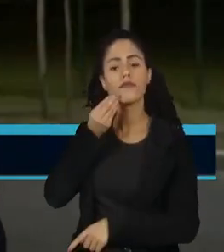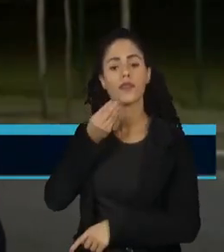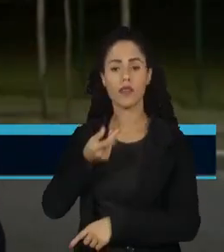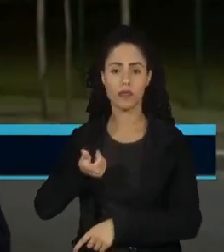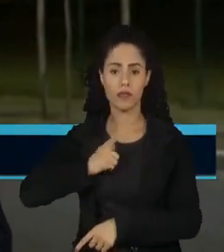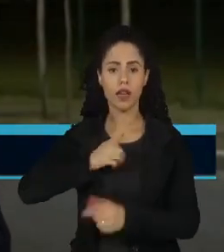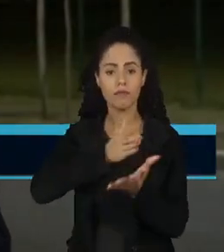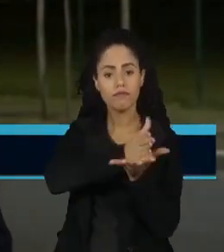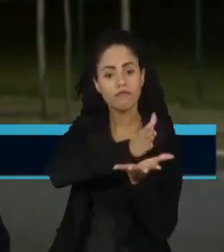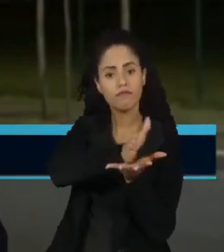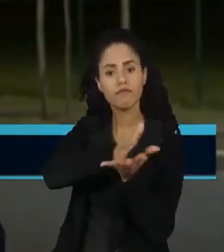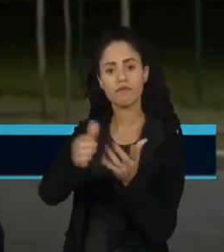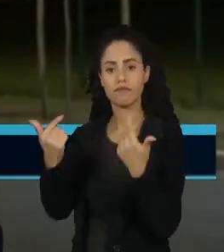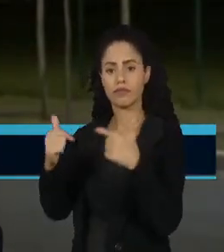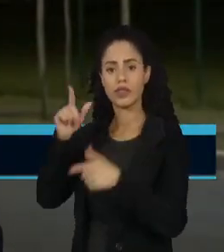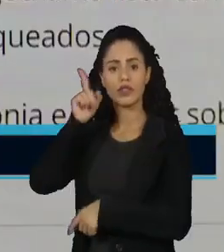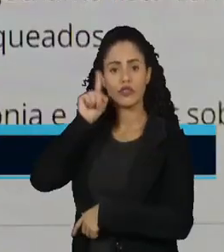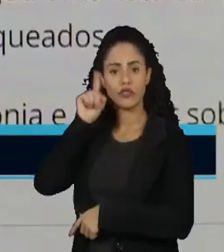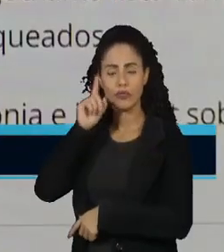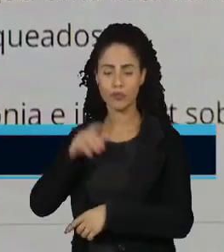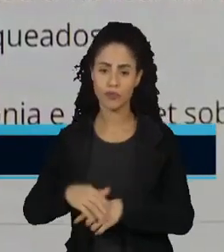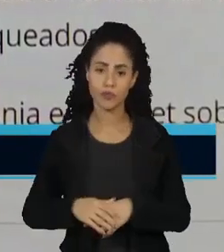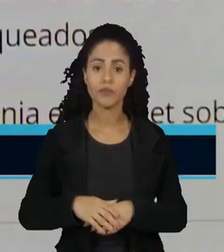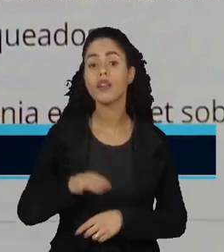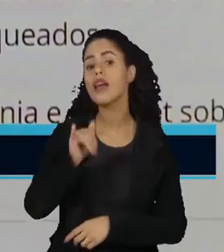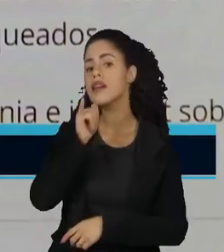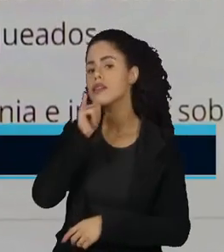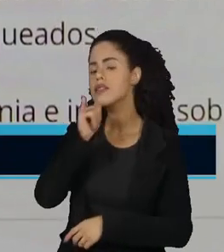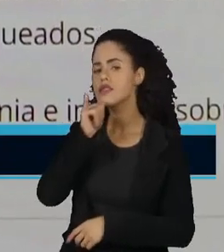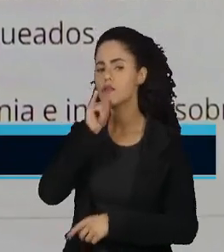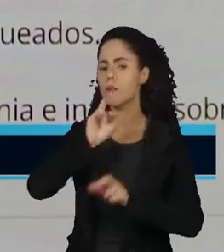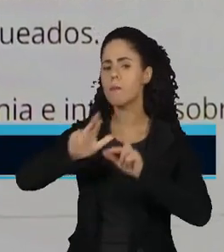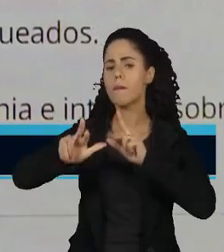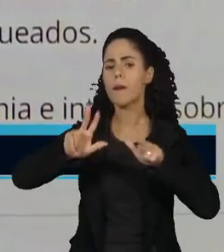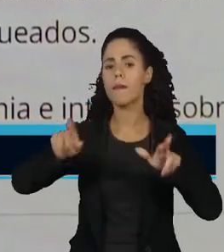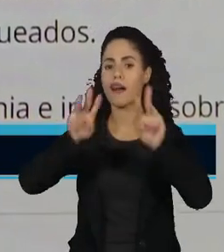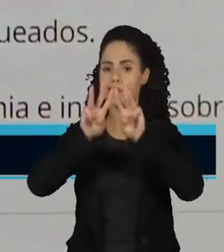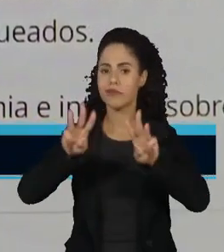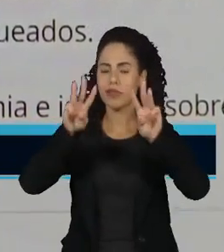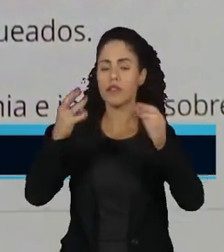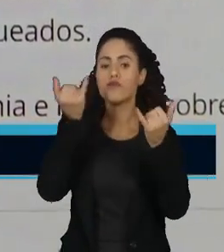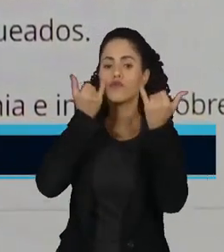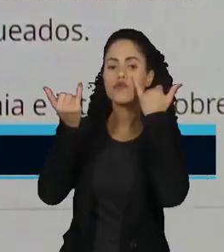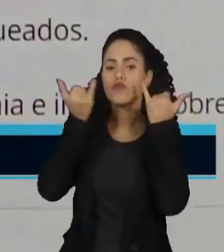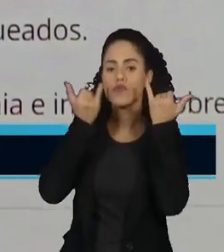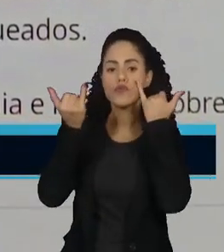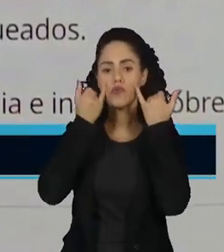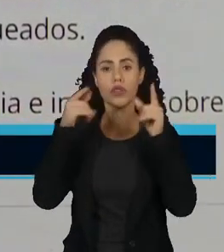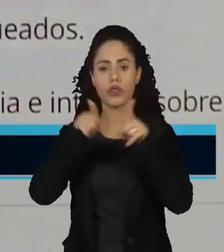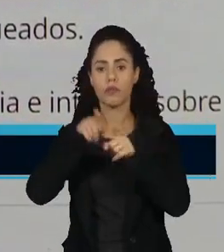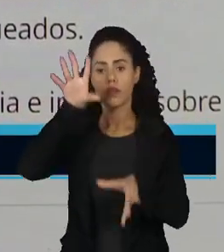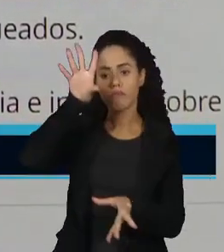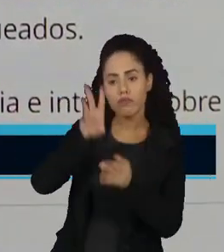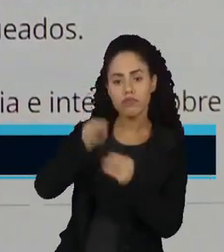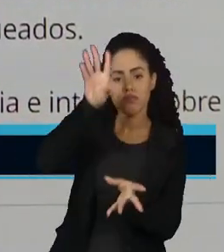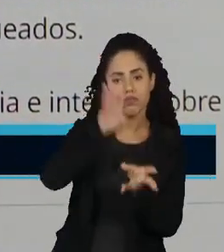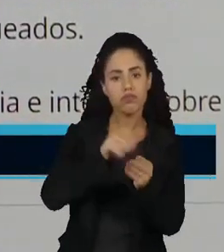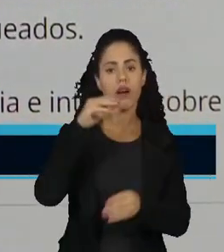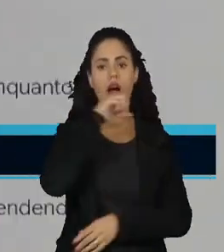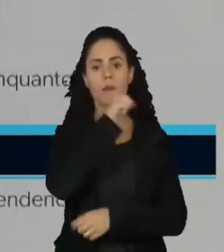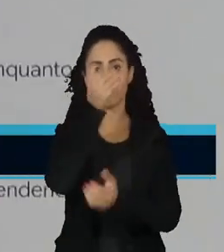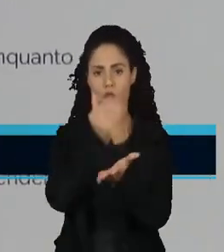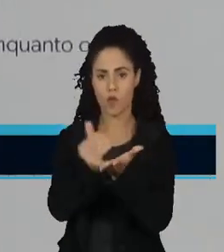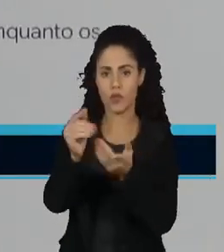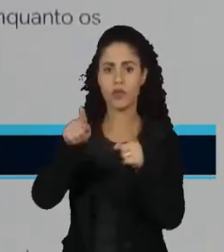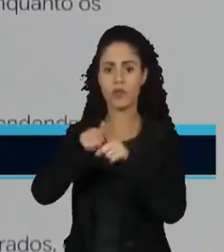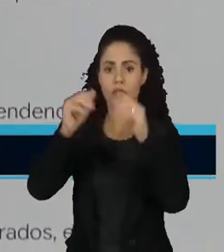vários serviços que utilizamos no dia a dia. Por exemplo, diversos sites de notícias já contam com resumos das matérias logo no